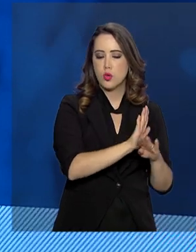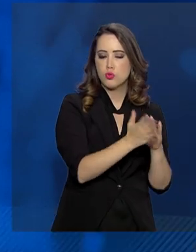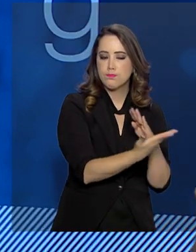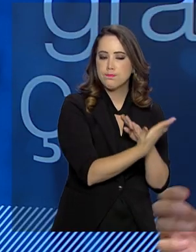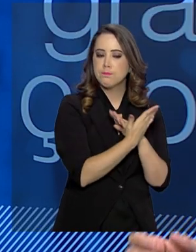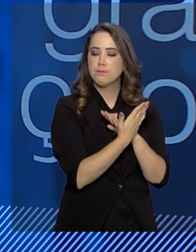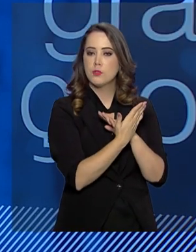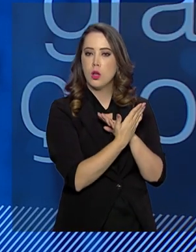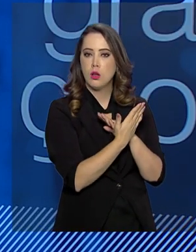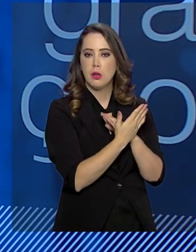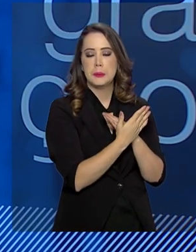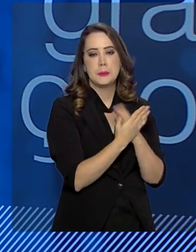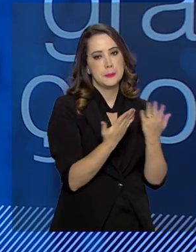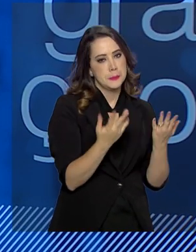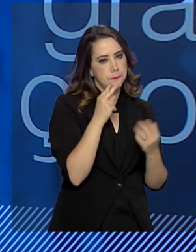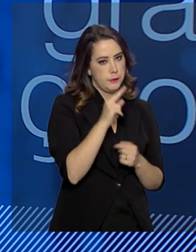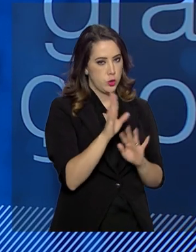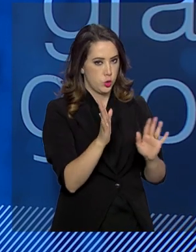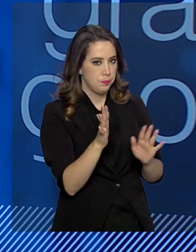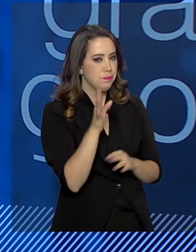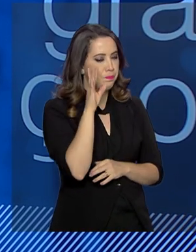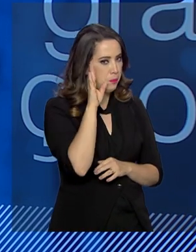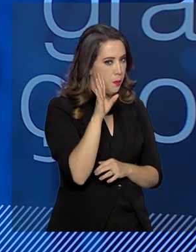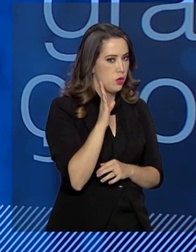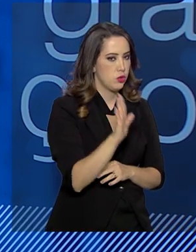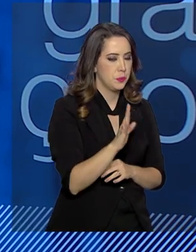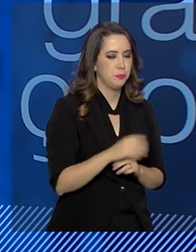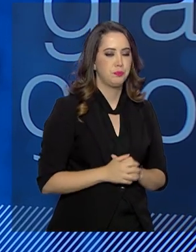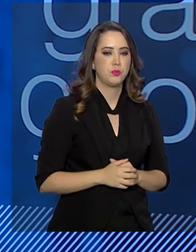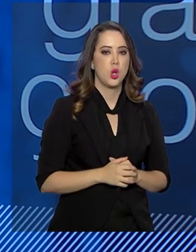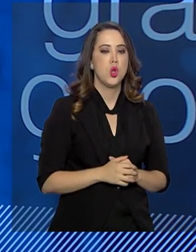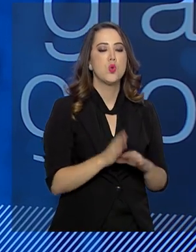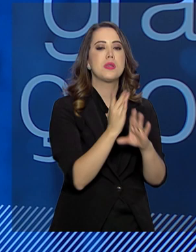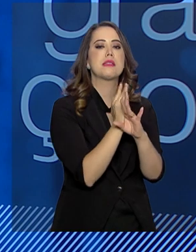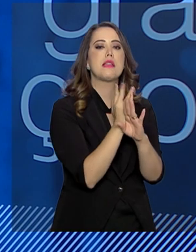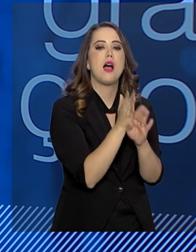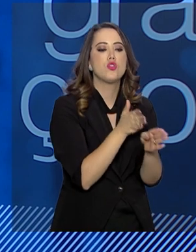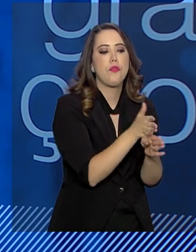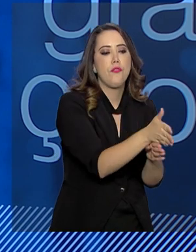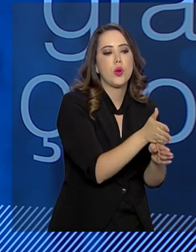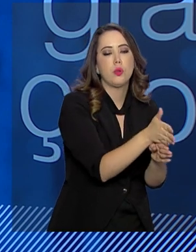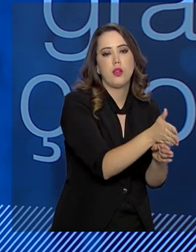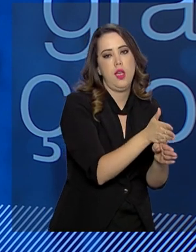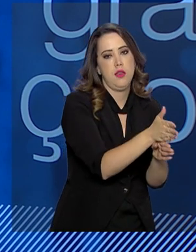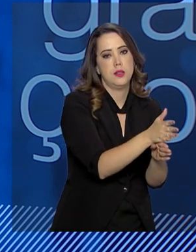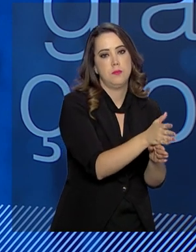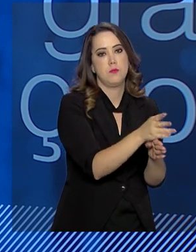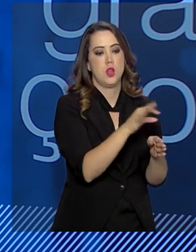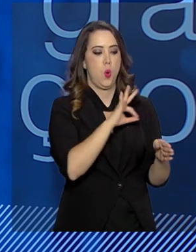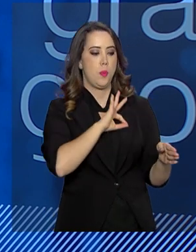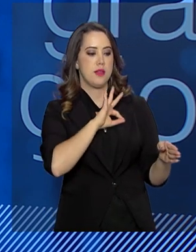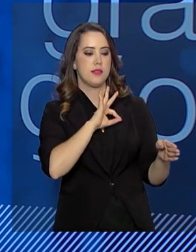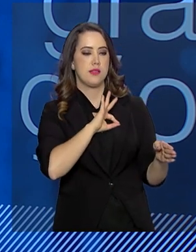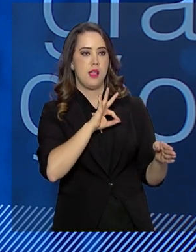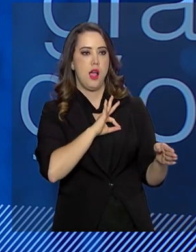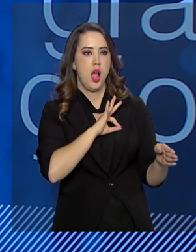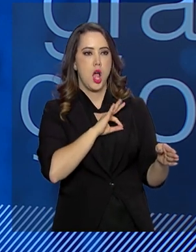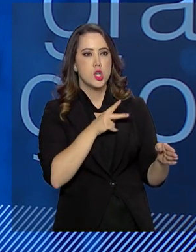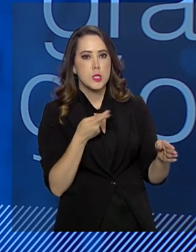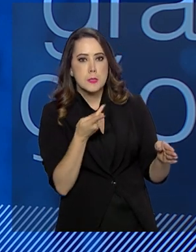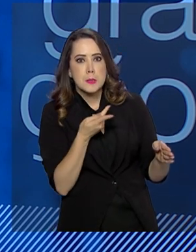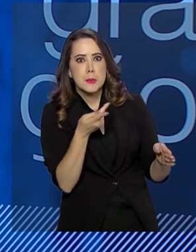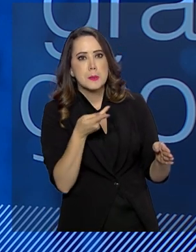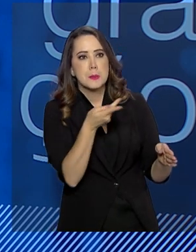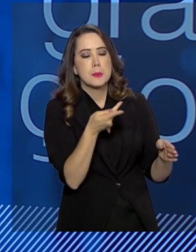Veja bem, Paulo, imagina numa região de fronteira, um policial, por exemplo, que está perseguindo um